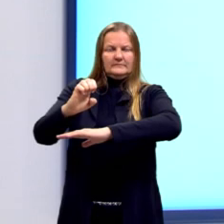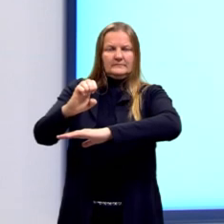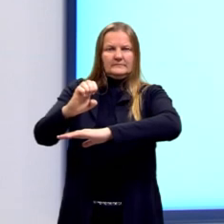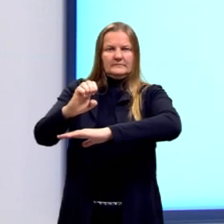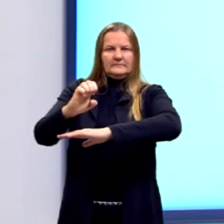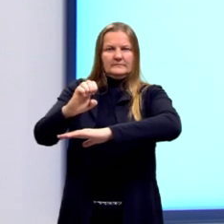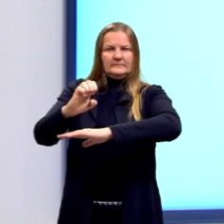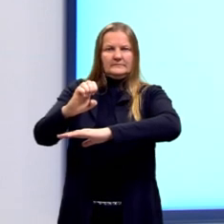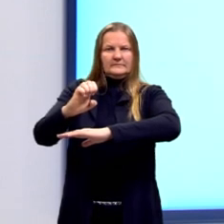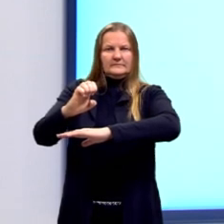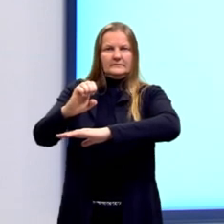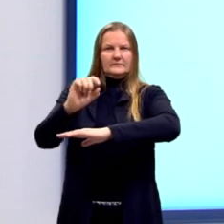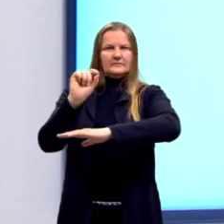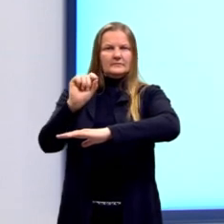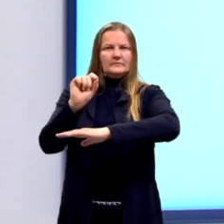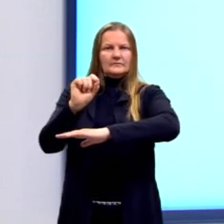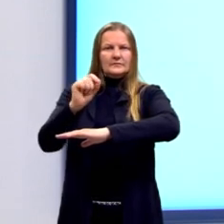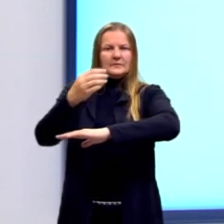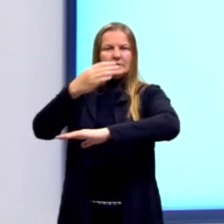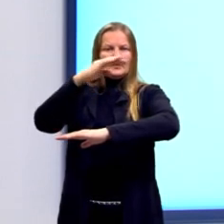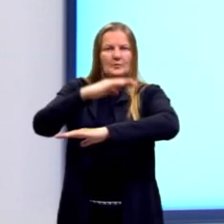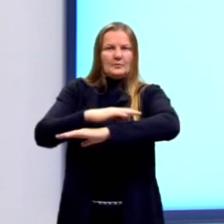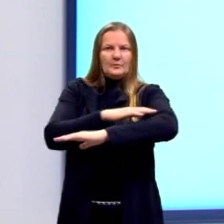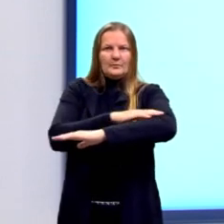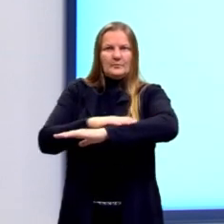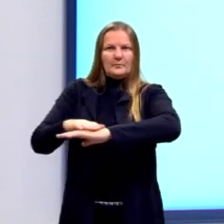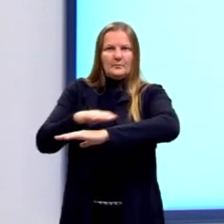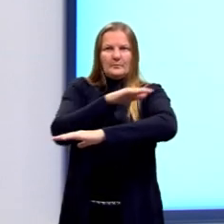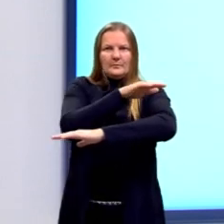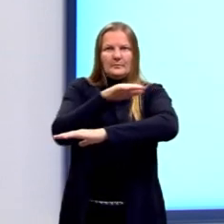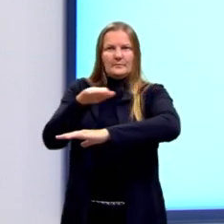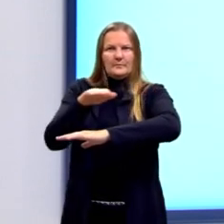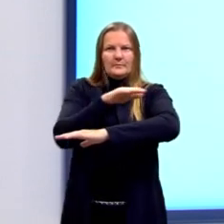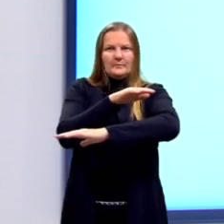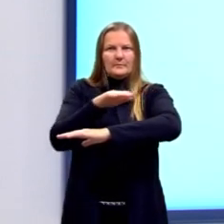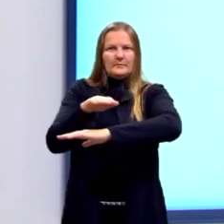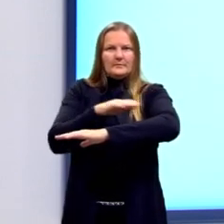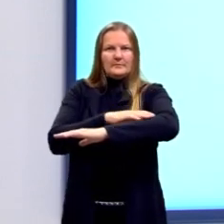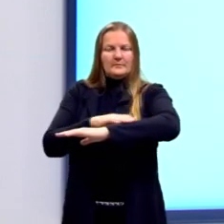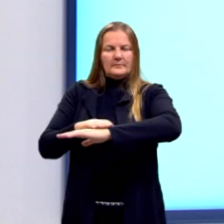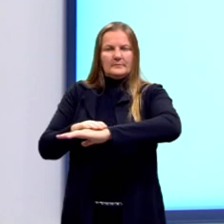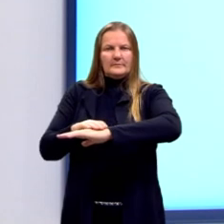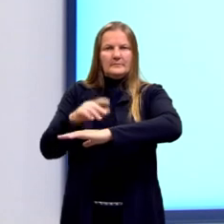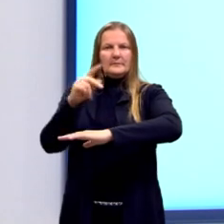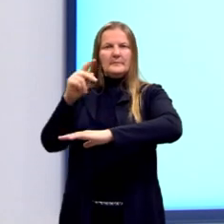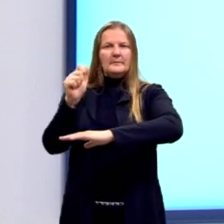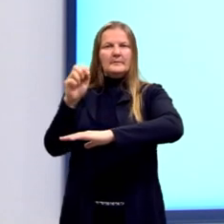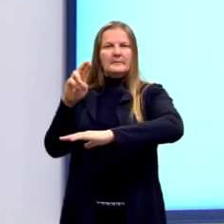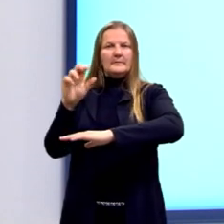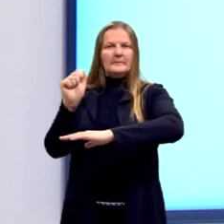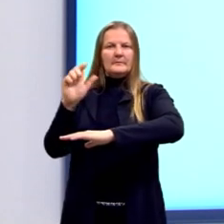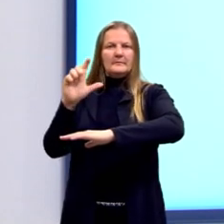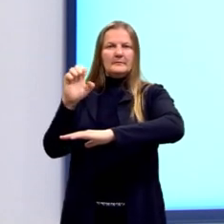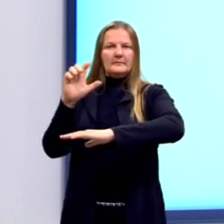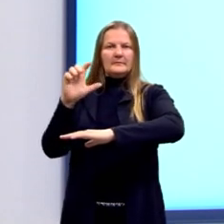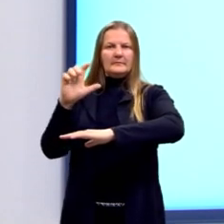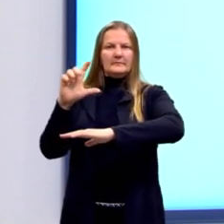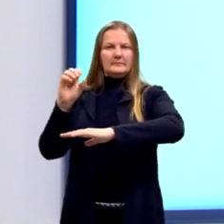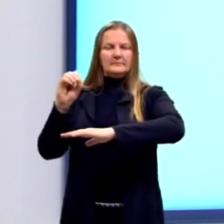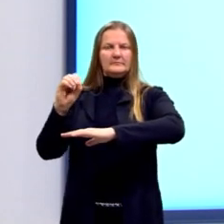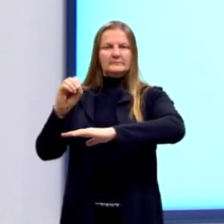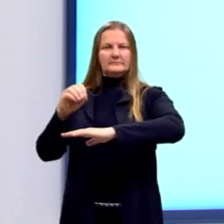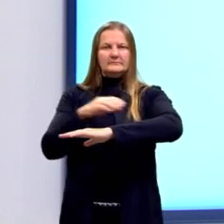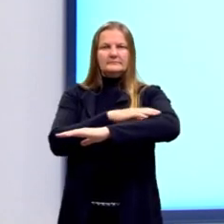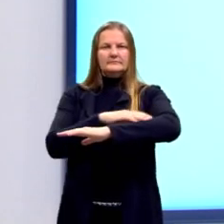segmento DE, então, ficou paralelo à nossa base AC. Então, nós temos aqui a nossa figura